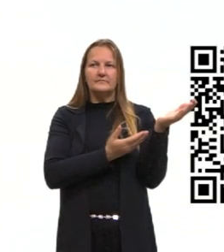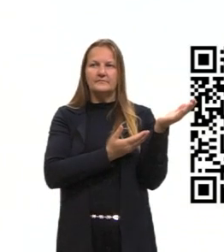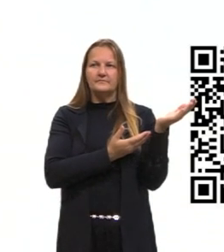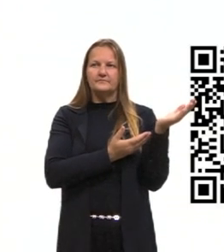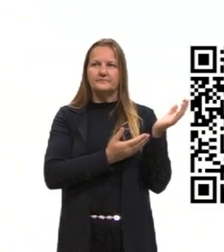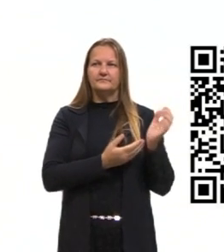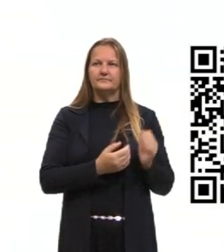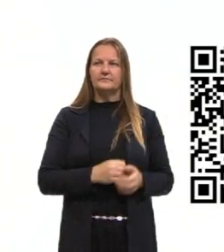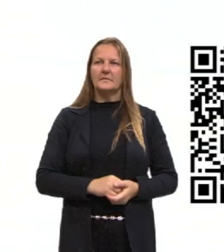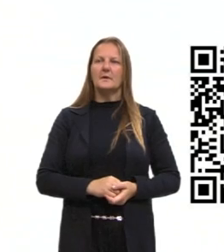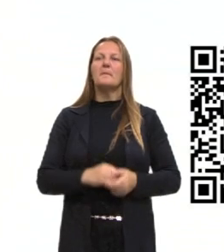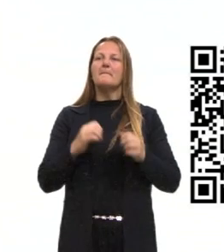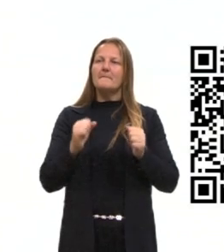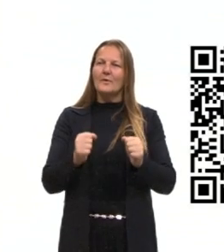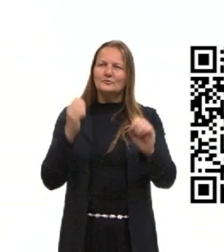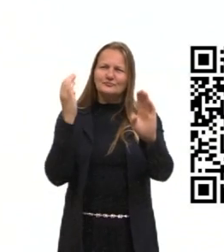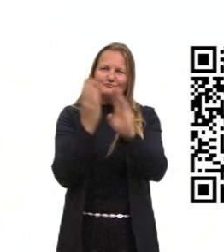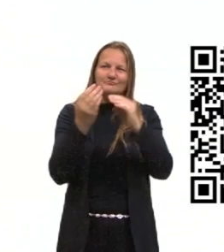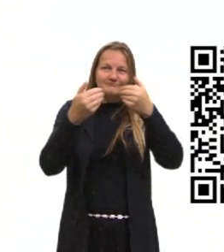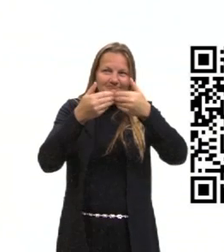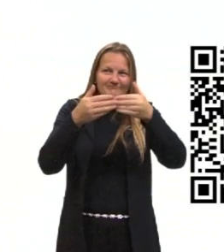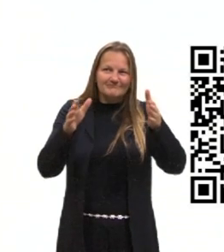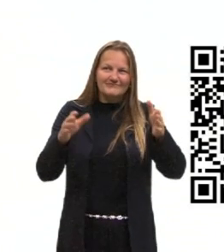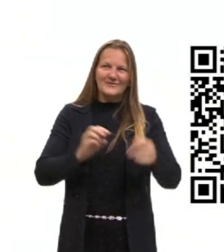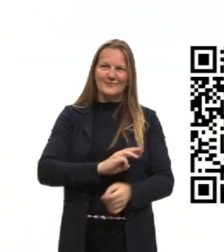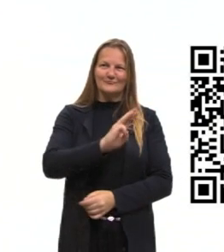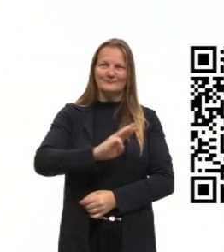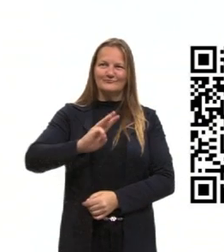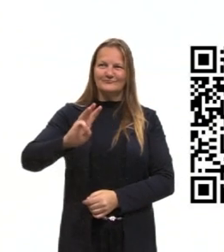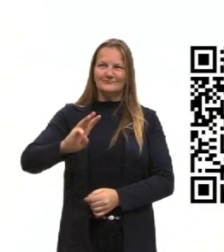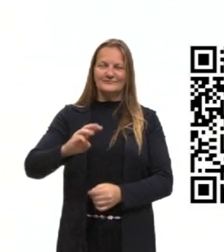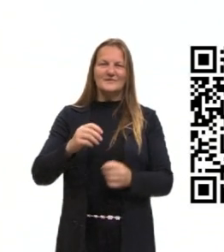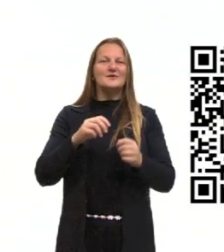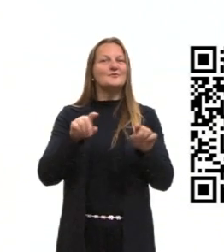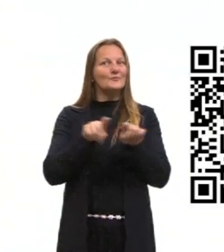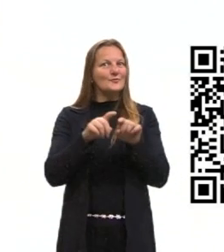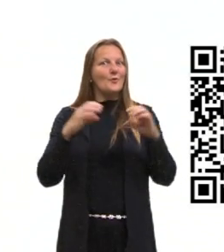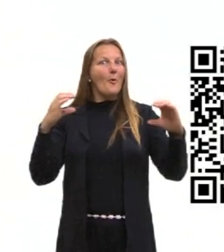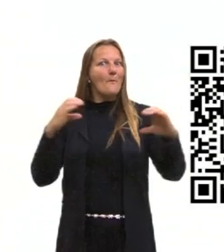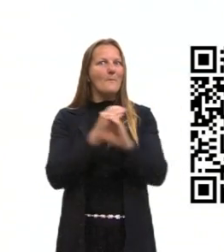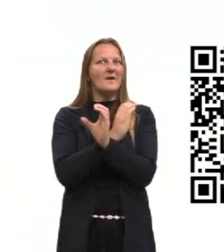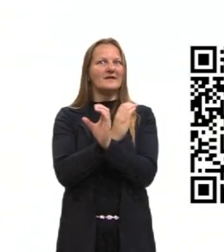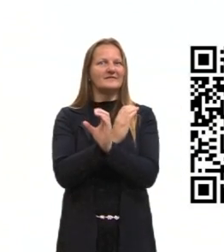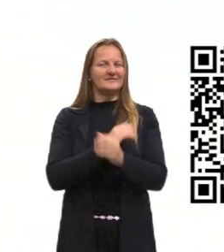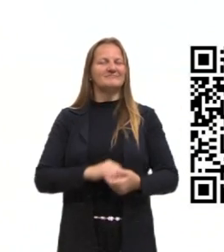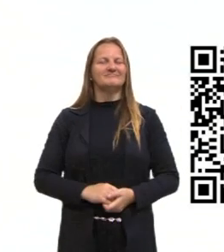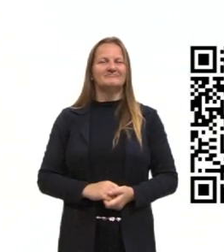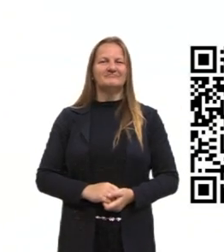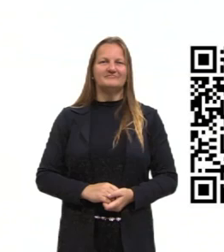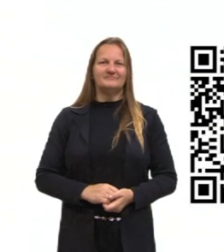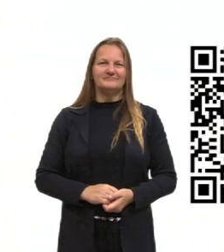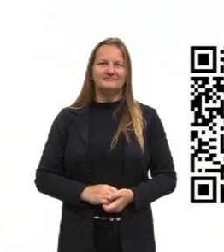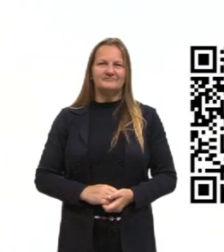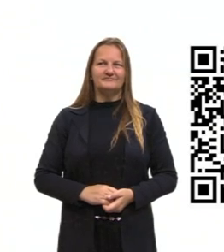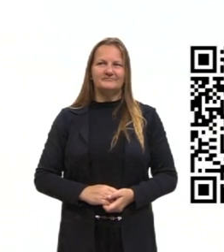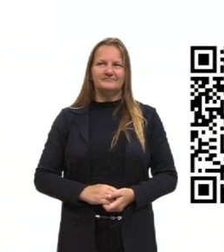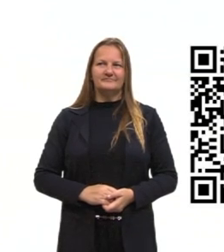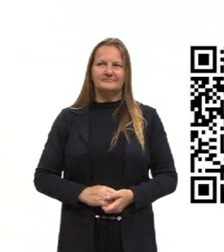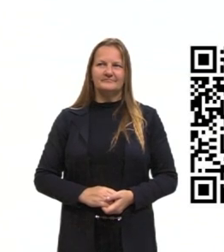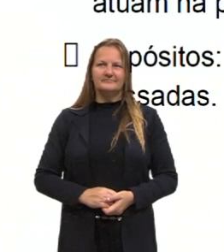Code. E aí vai abrir o site e a reportagem direitinho na íntegra para tu se informar melhor.